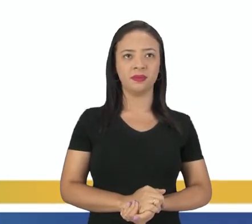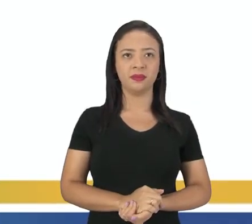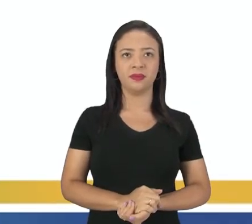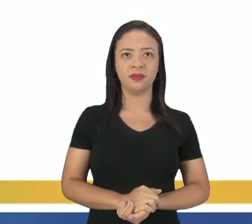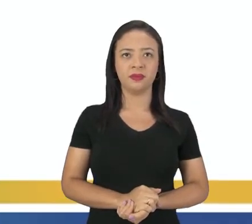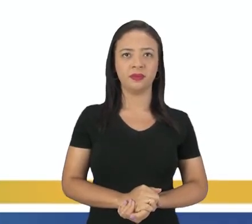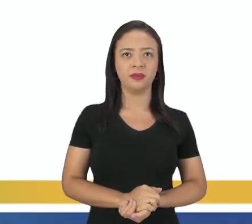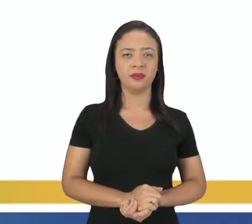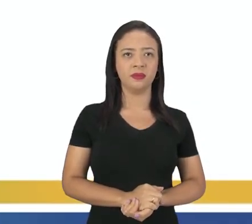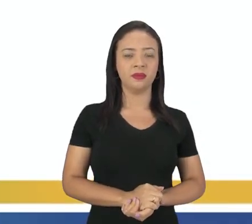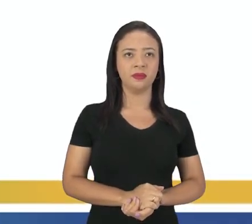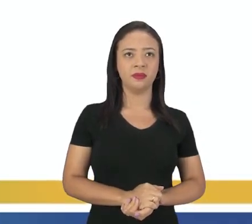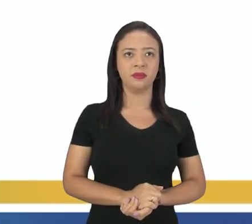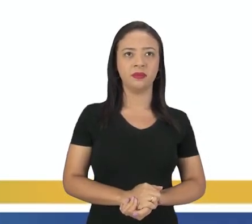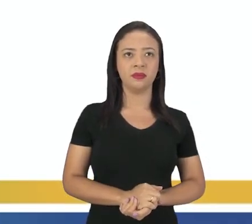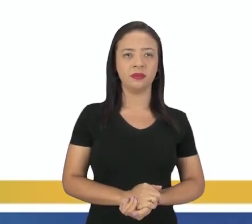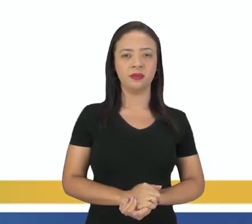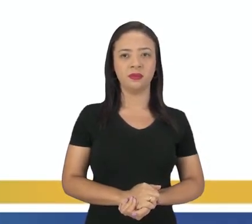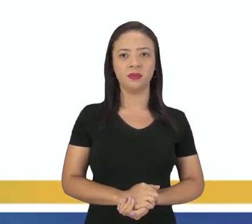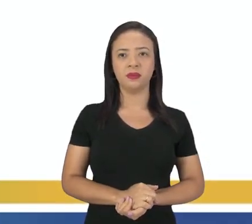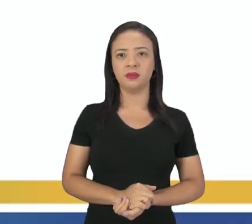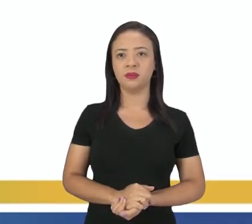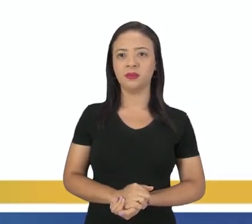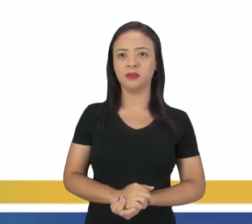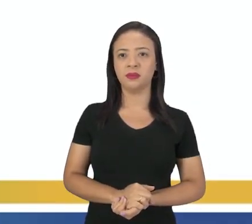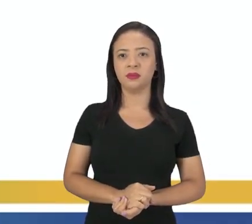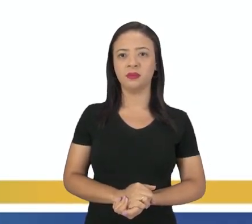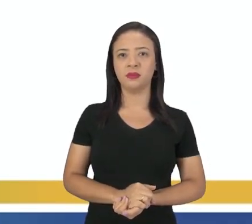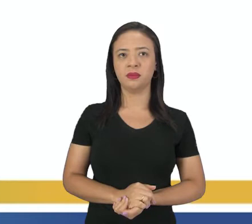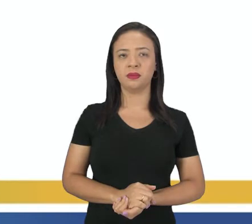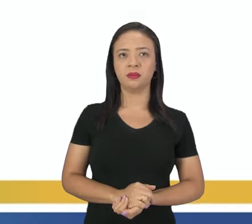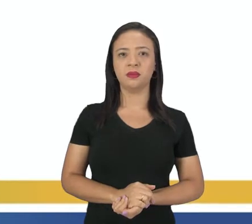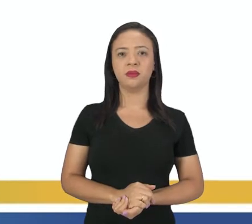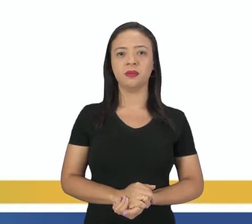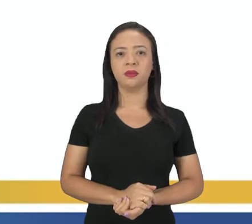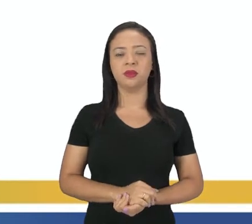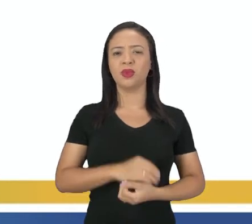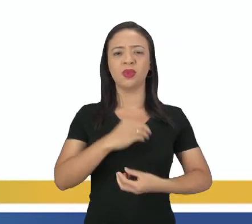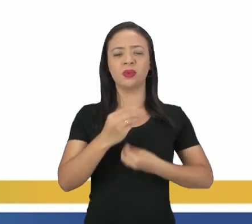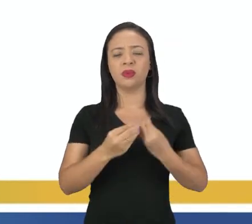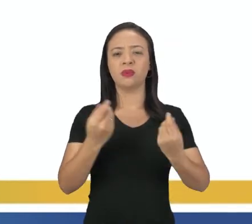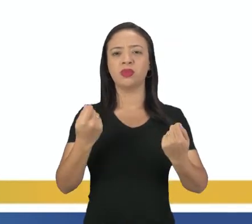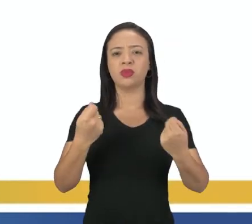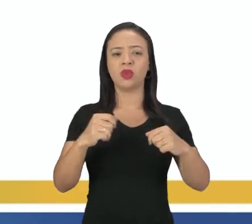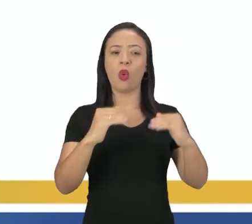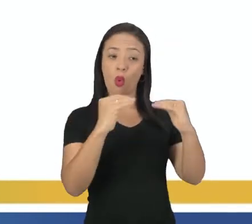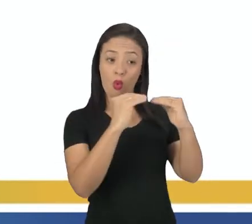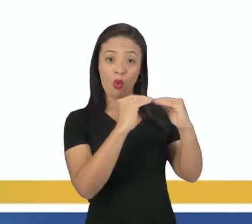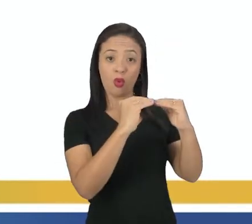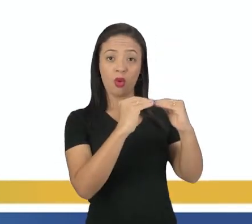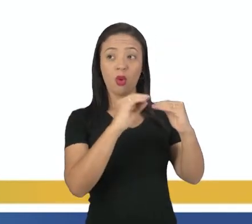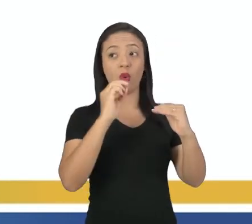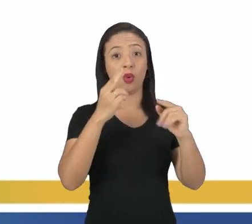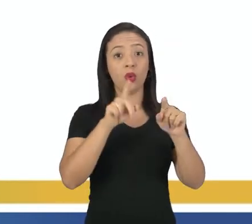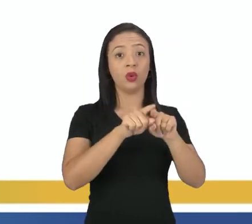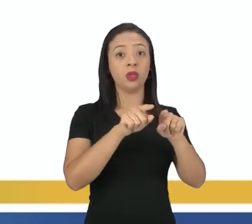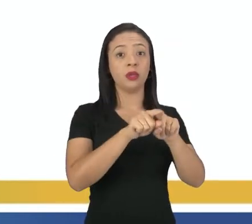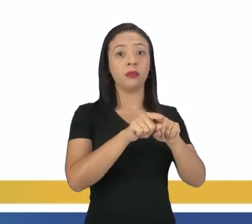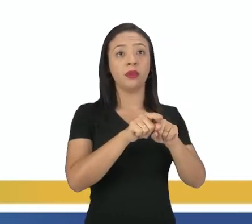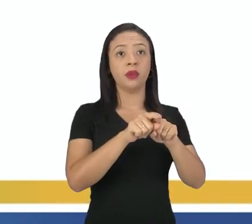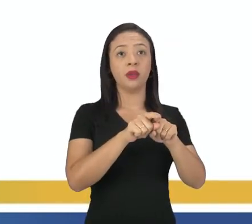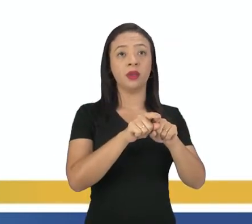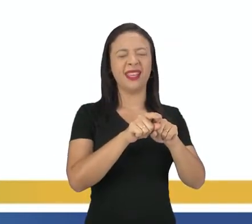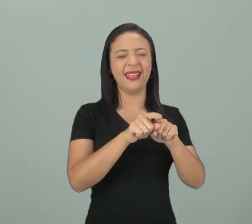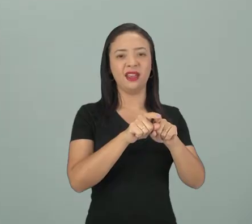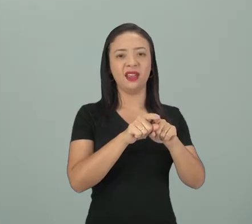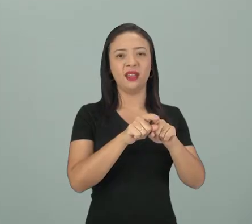Contrastar gustos, né? Ou seja, como é que eu faço pra concordar e pra afirmar, né?